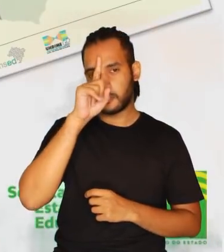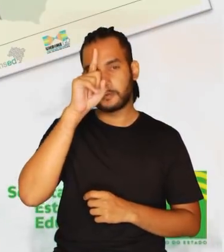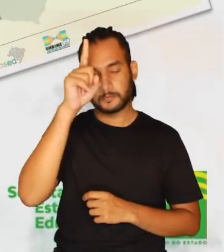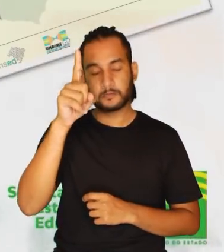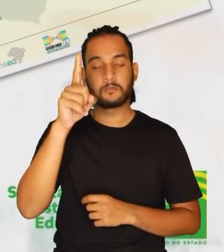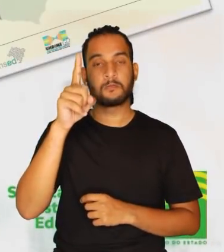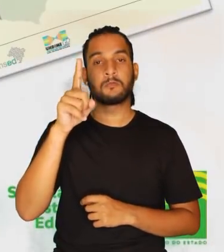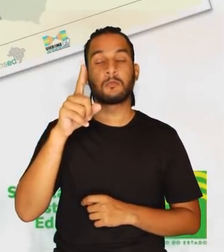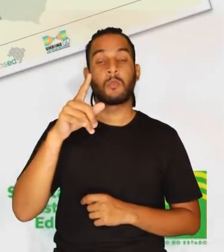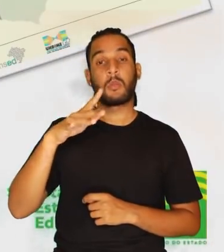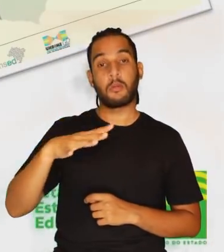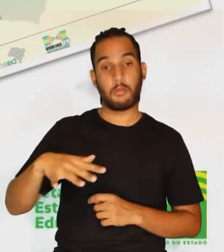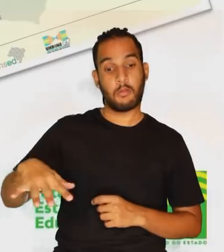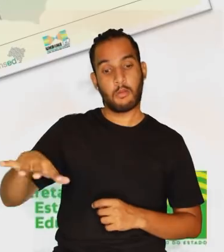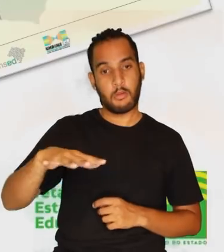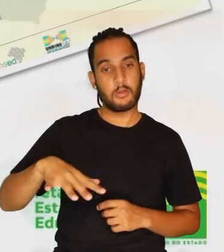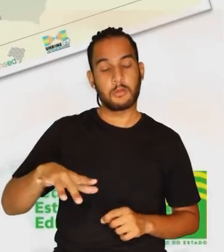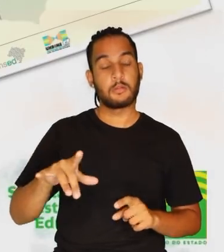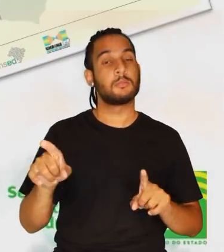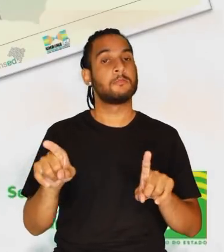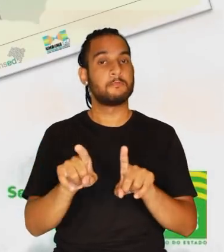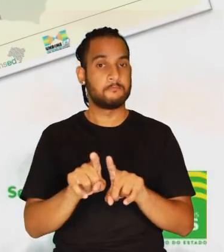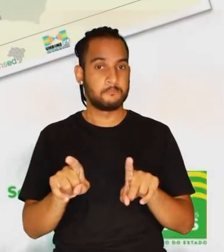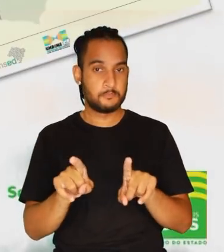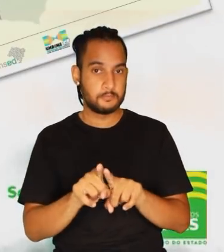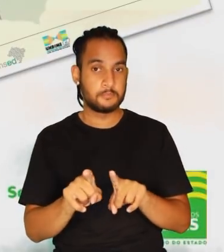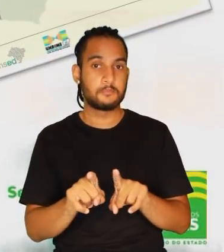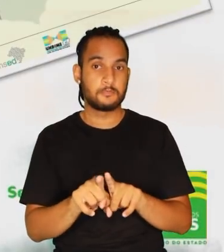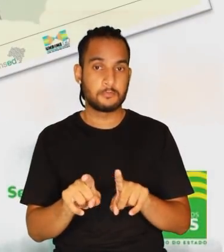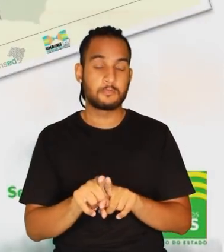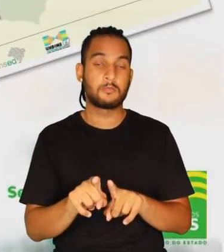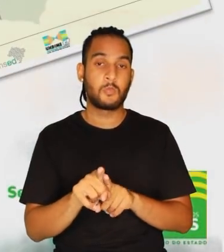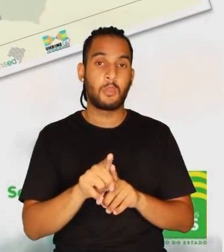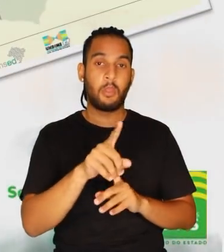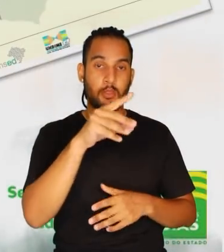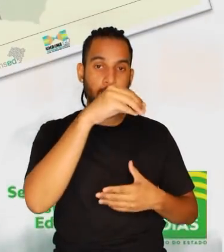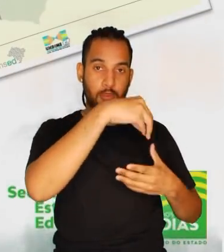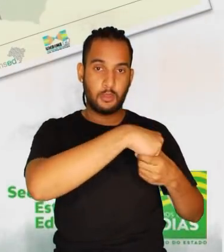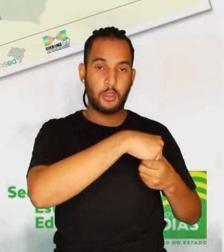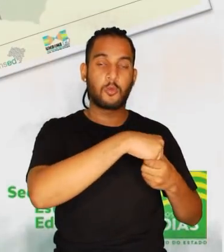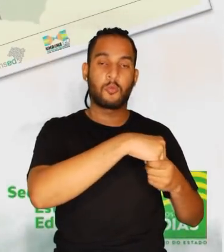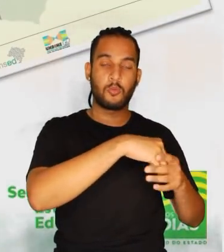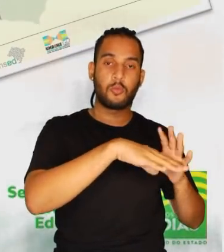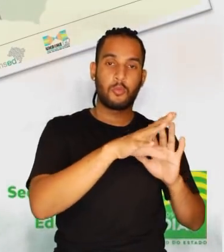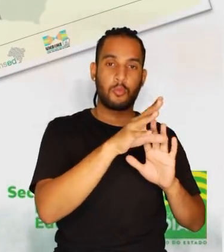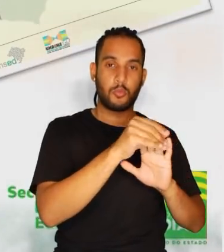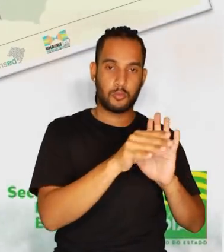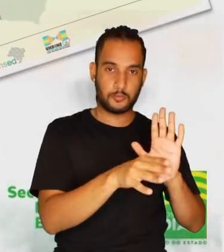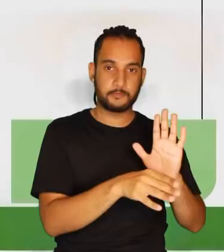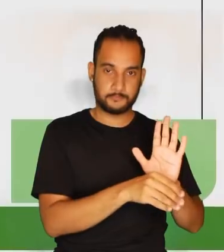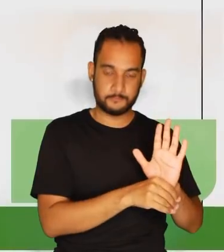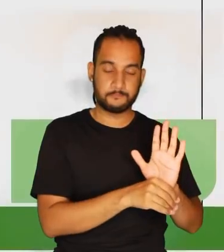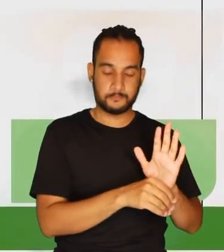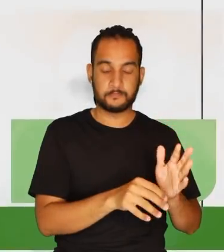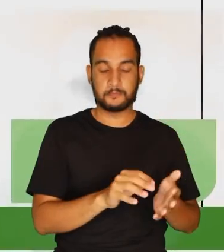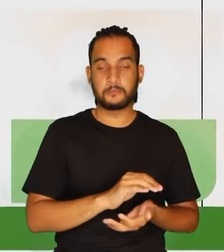Ciências da Natureza, ela tanto é área, quanto ela é também o componente curricular.